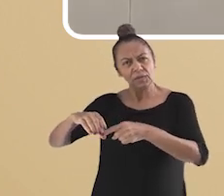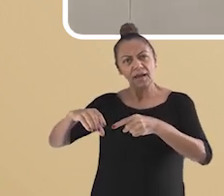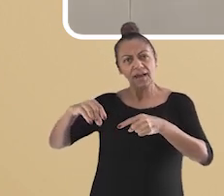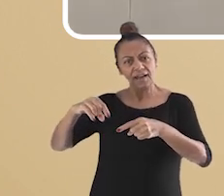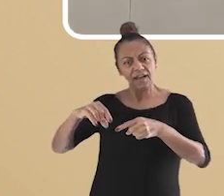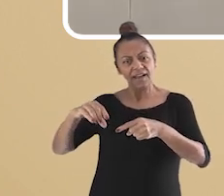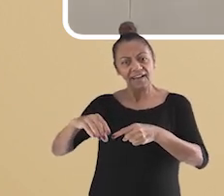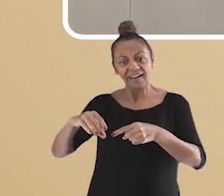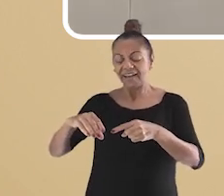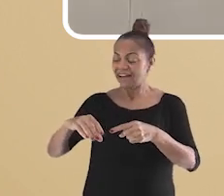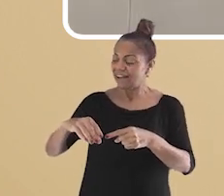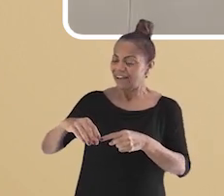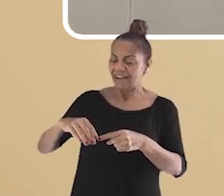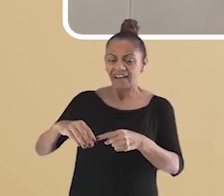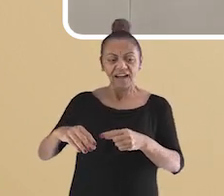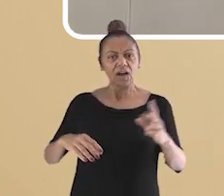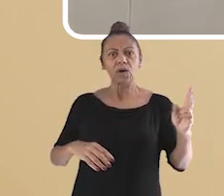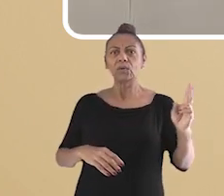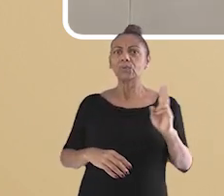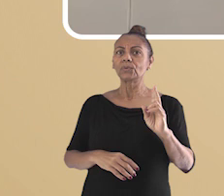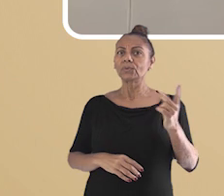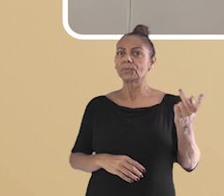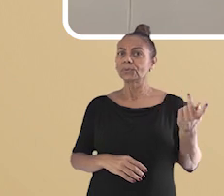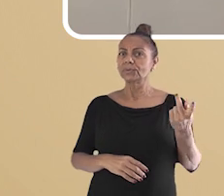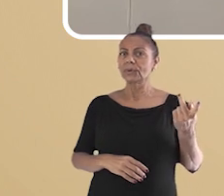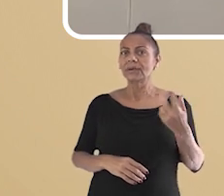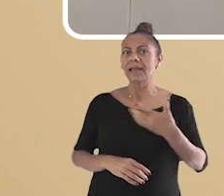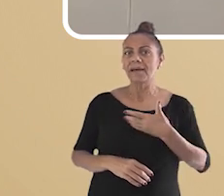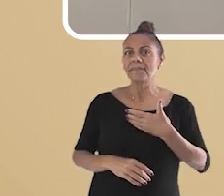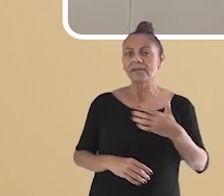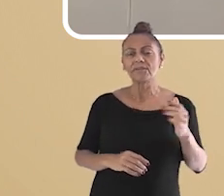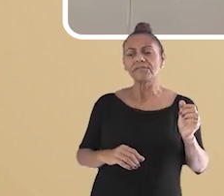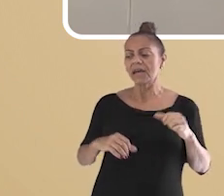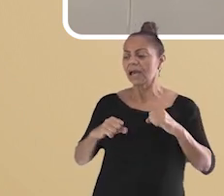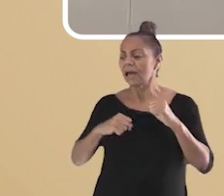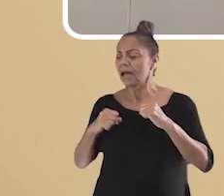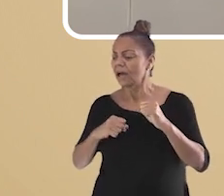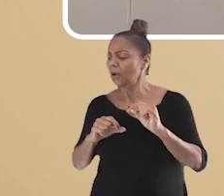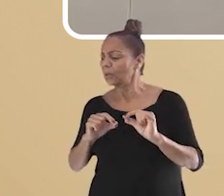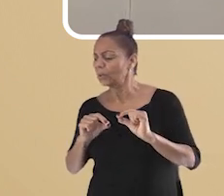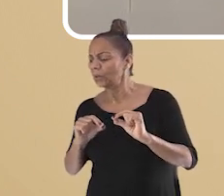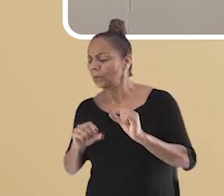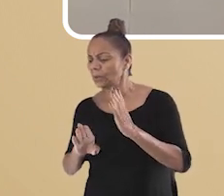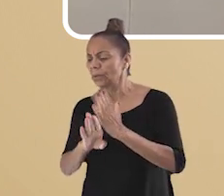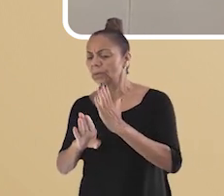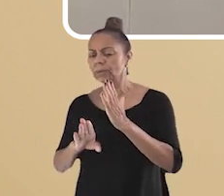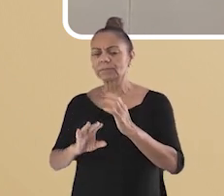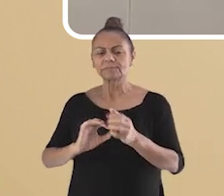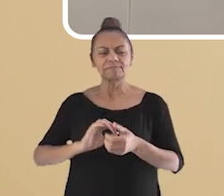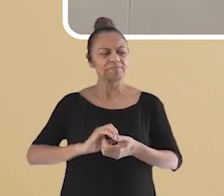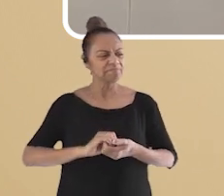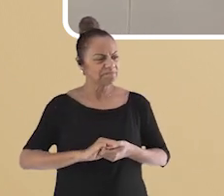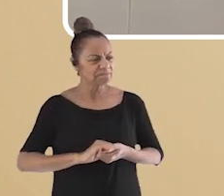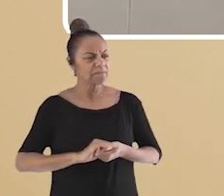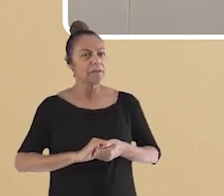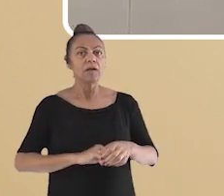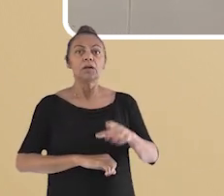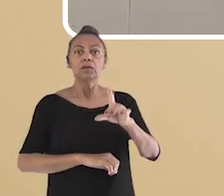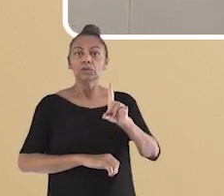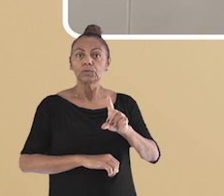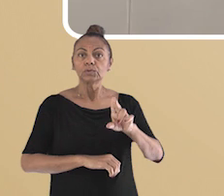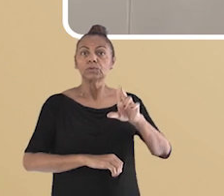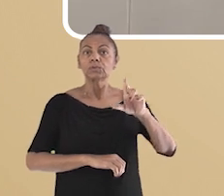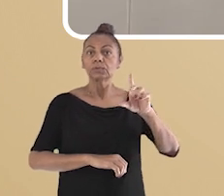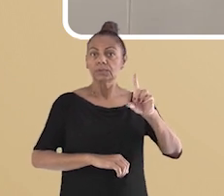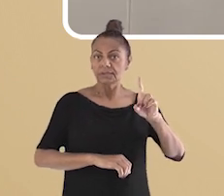mãozinha. Chico e Duda vieram correndo ver o que o João havia descoberto. Depois de alguns minutos, Duda